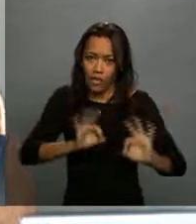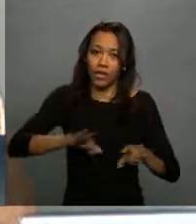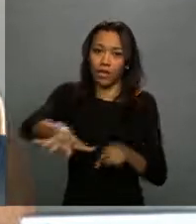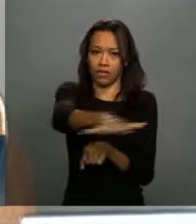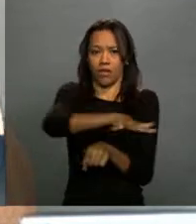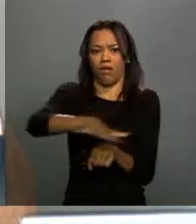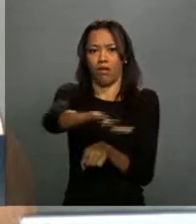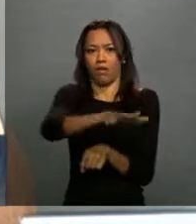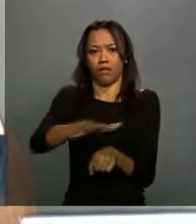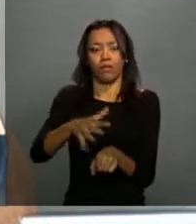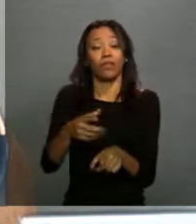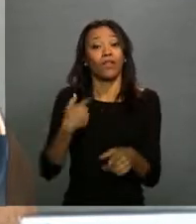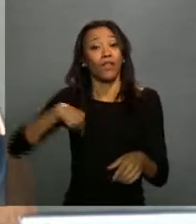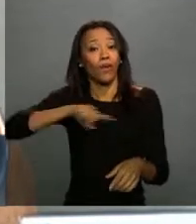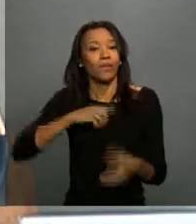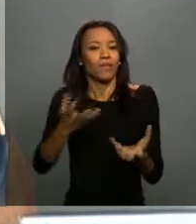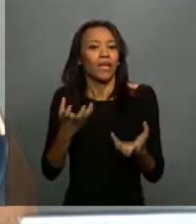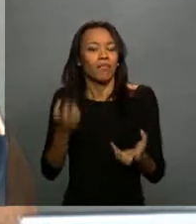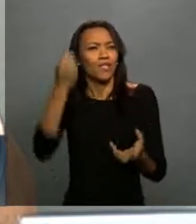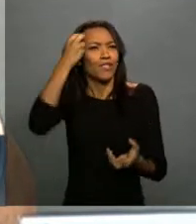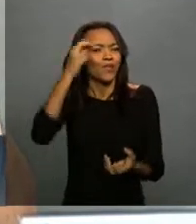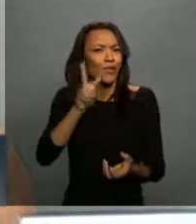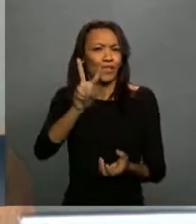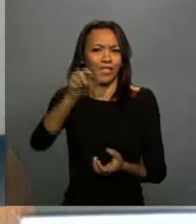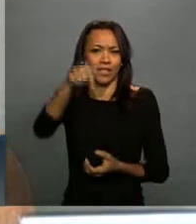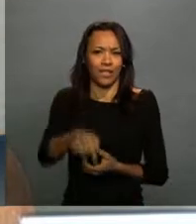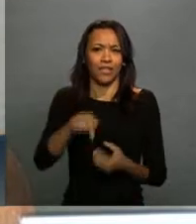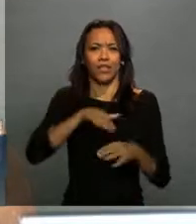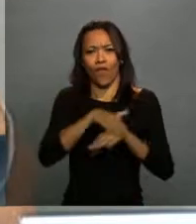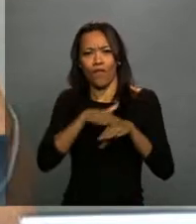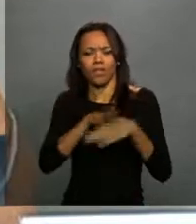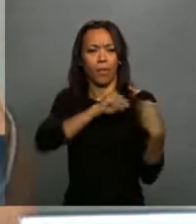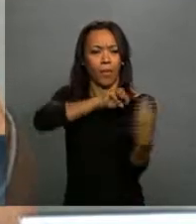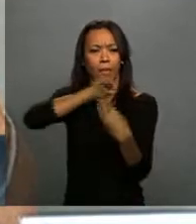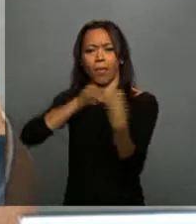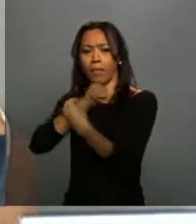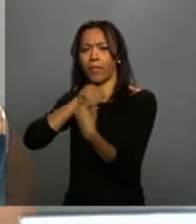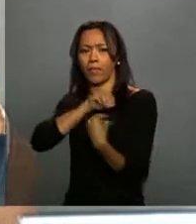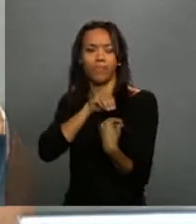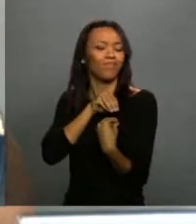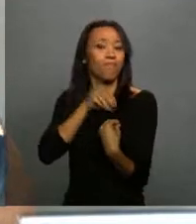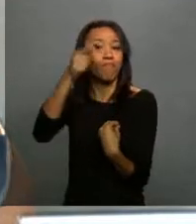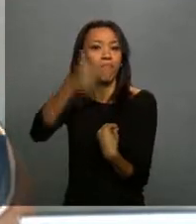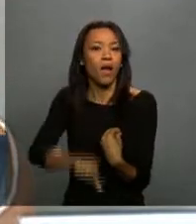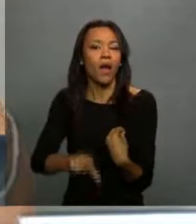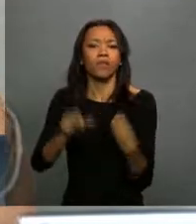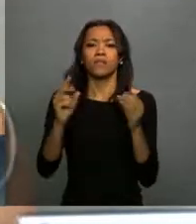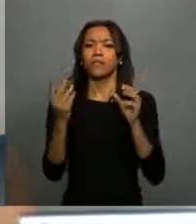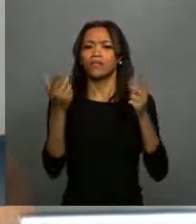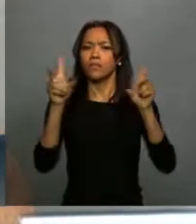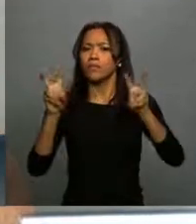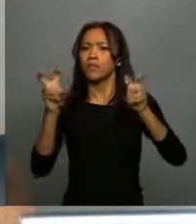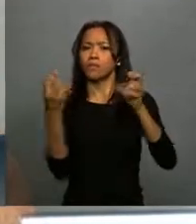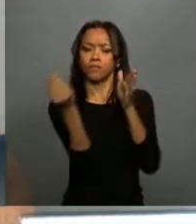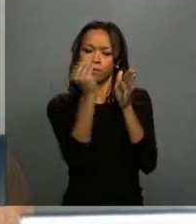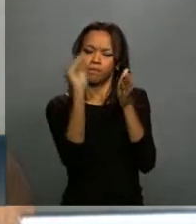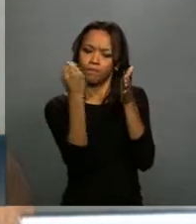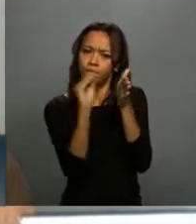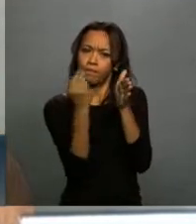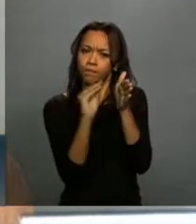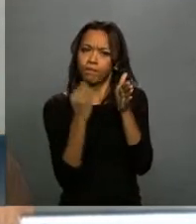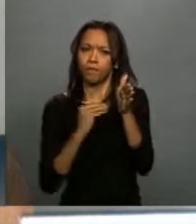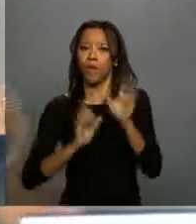A gente está colocando muita expectativa que esses dois dias possam ajudar a trazer mais conteúdos para esse processo de